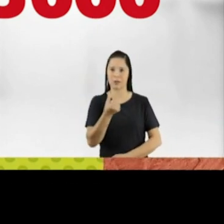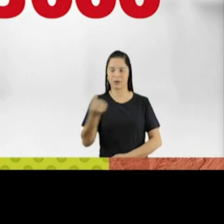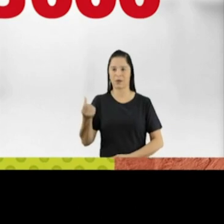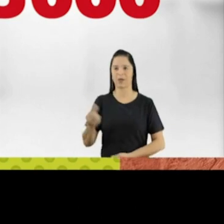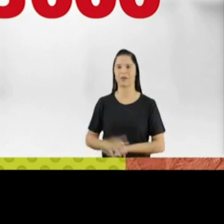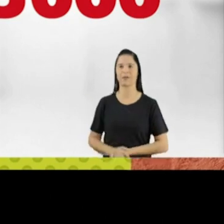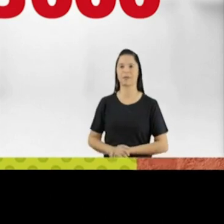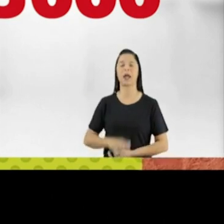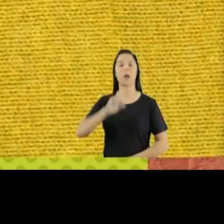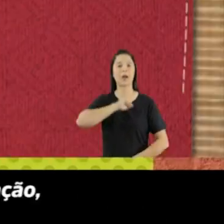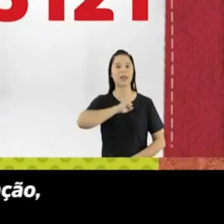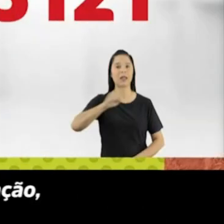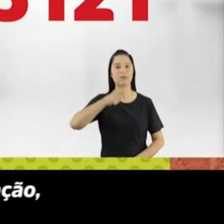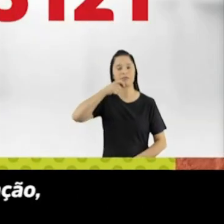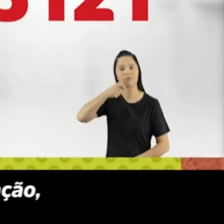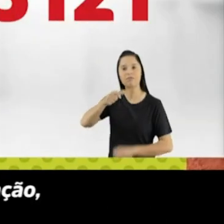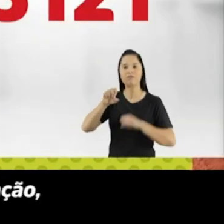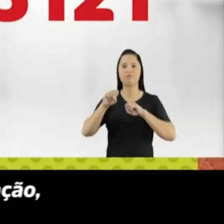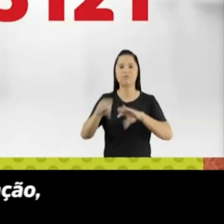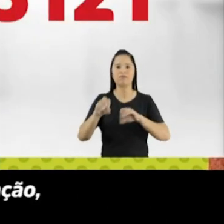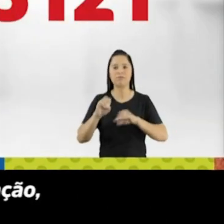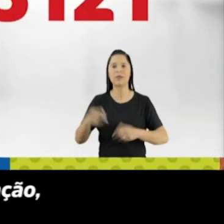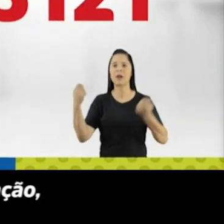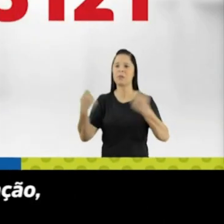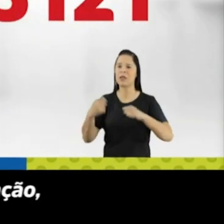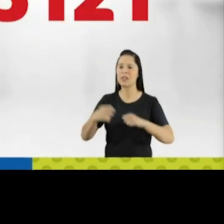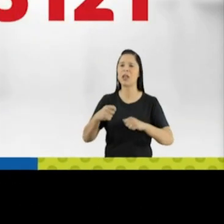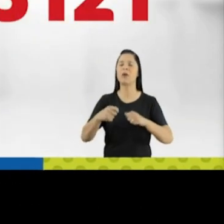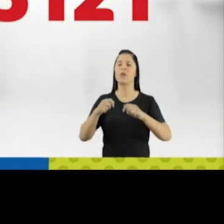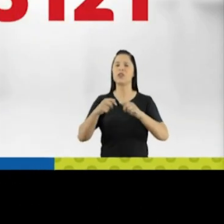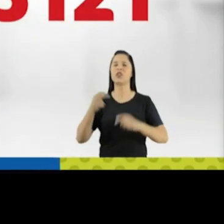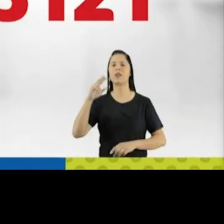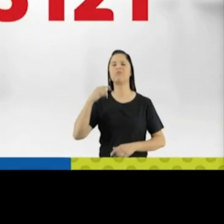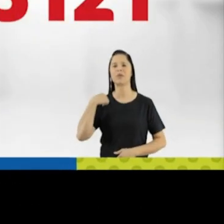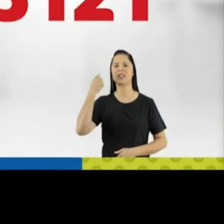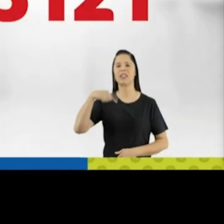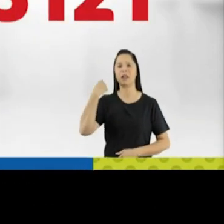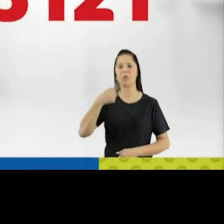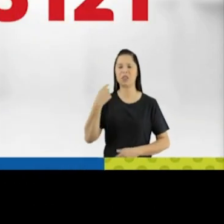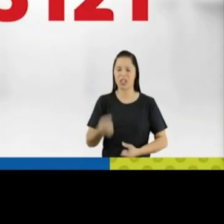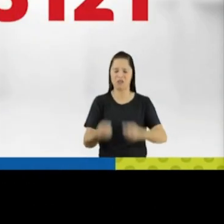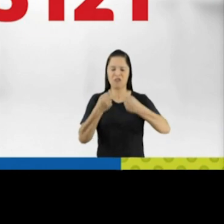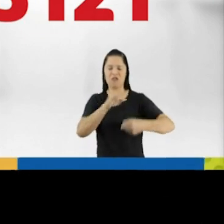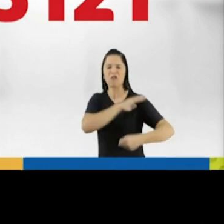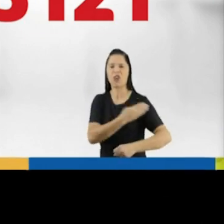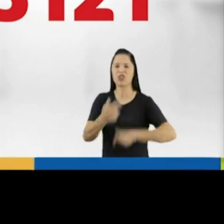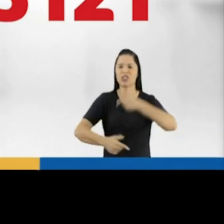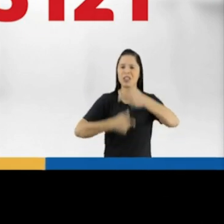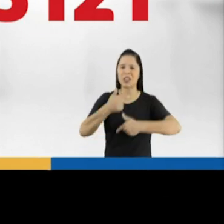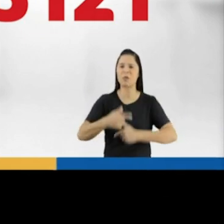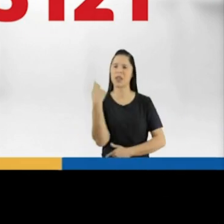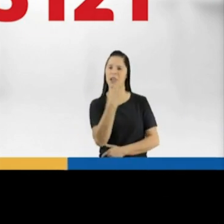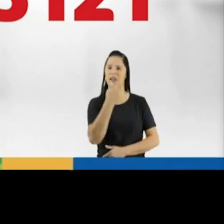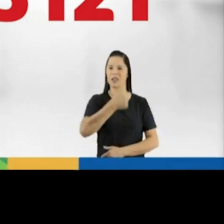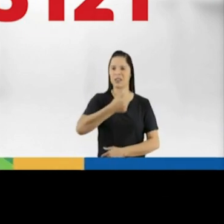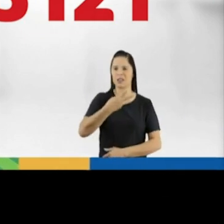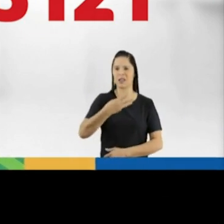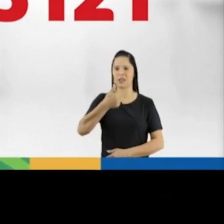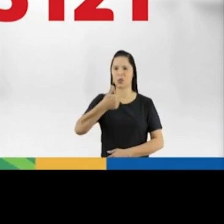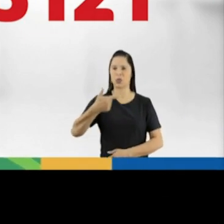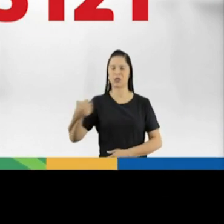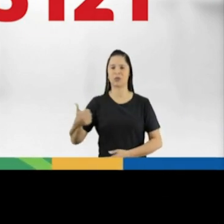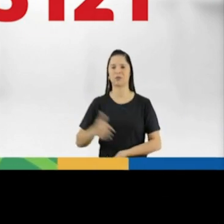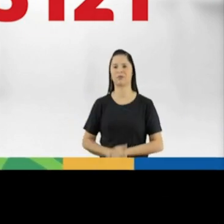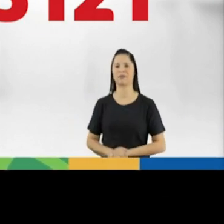Helena, 13666. Para defender os interesses da educação, precisamos de uma bancada forte e atuante. Professor Paulo